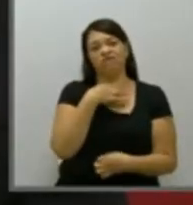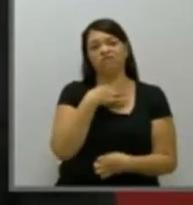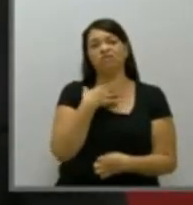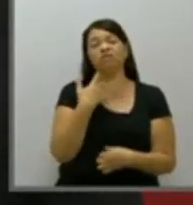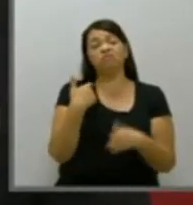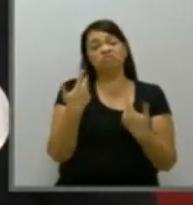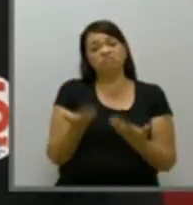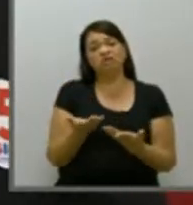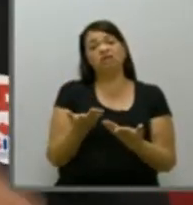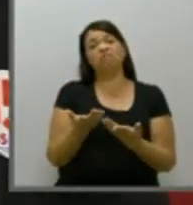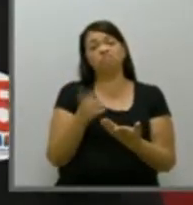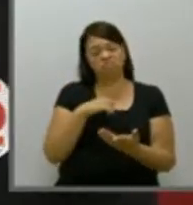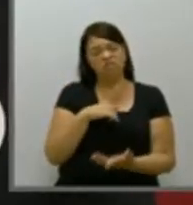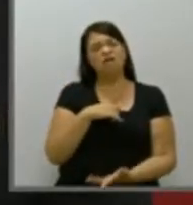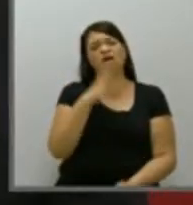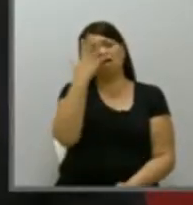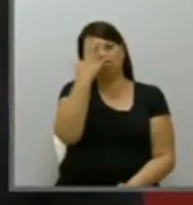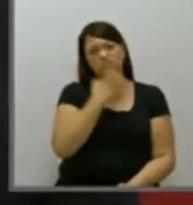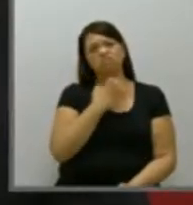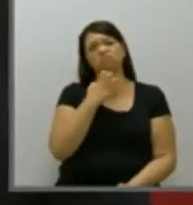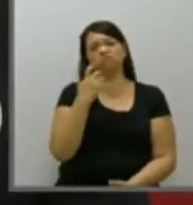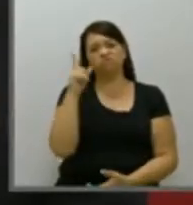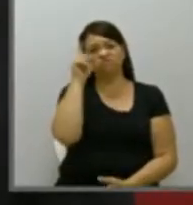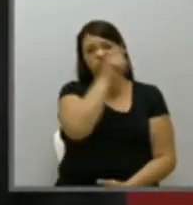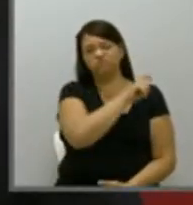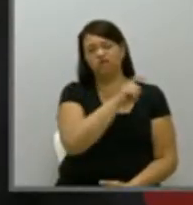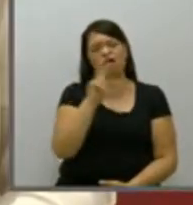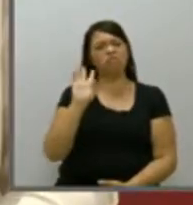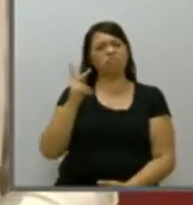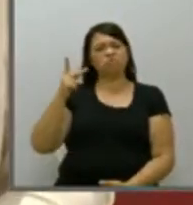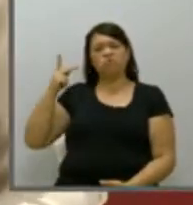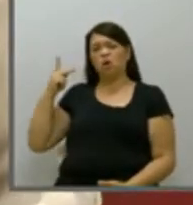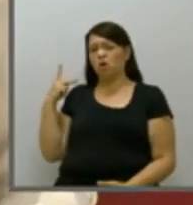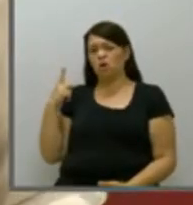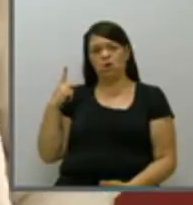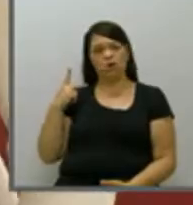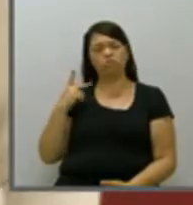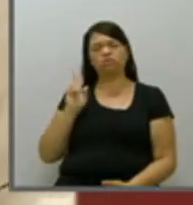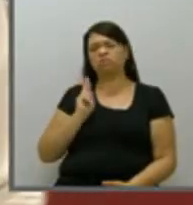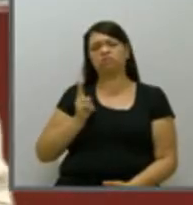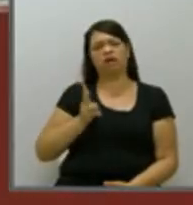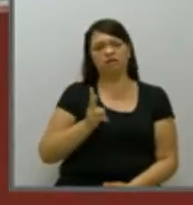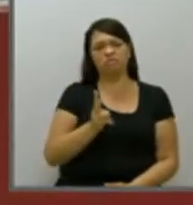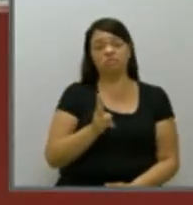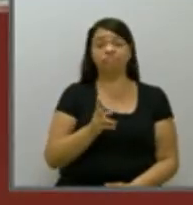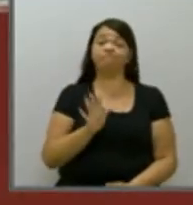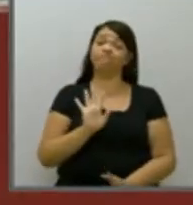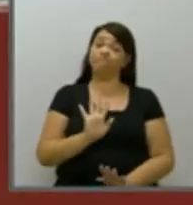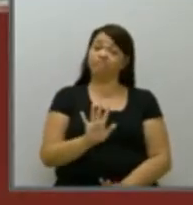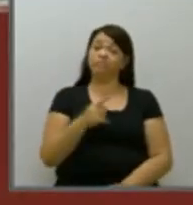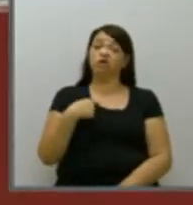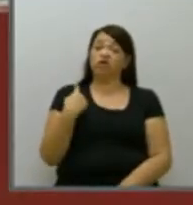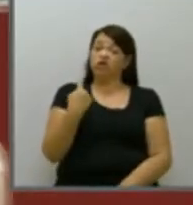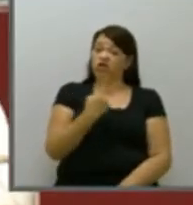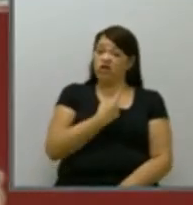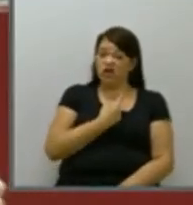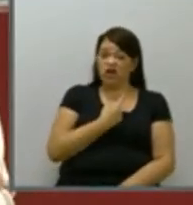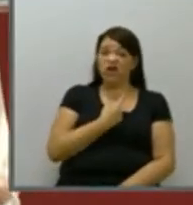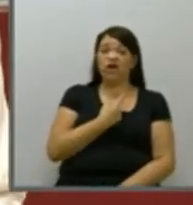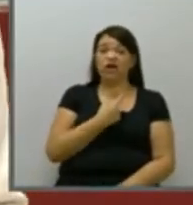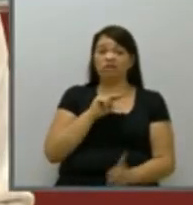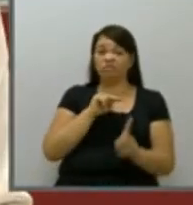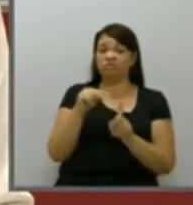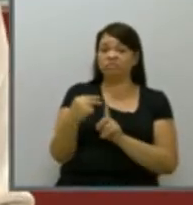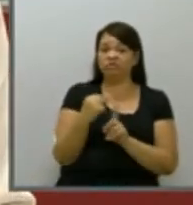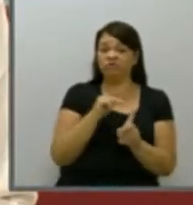sérias dificuldades, há problemas, não é de hoje, sempre aconteceram. É, do nosso ponto de vista, há má gestão do